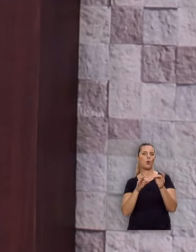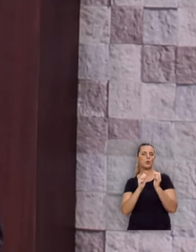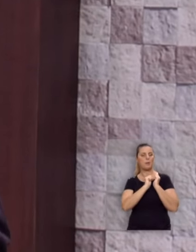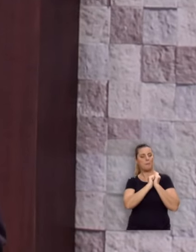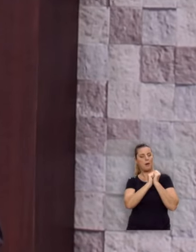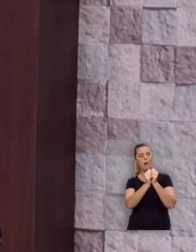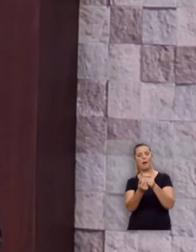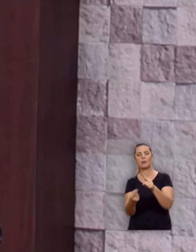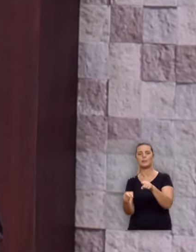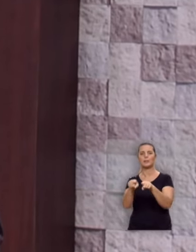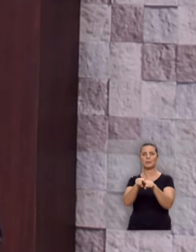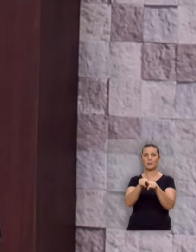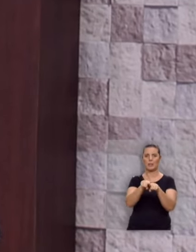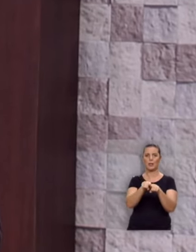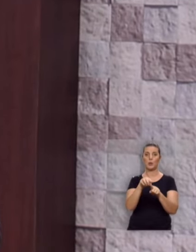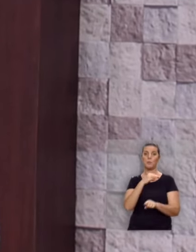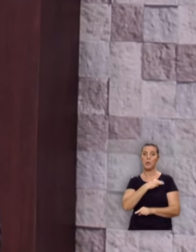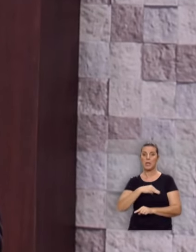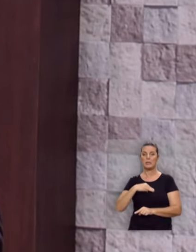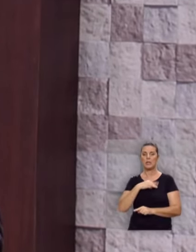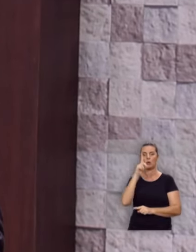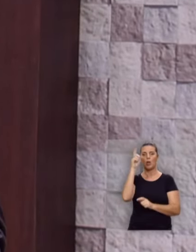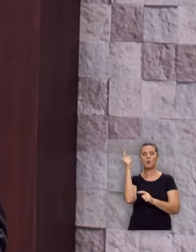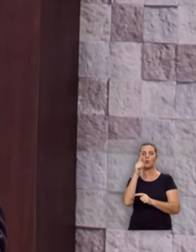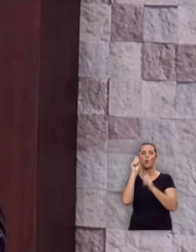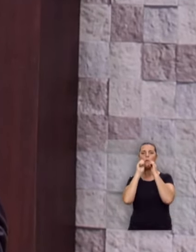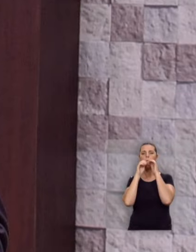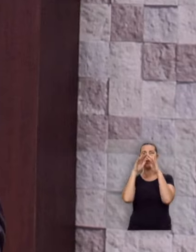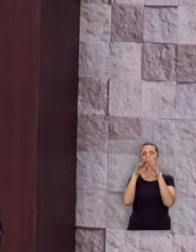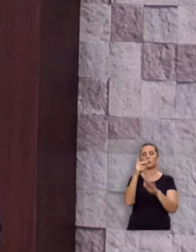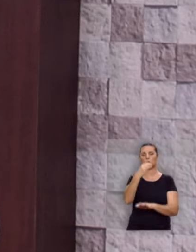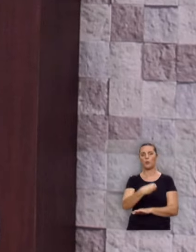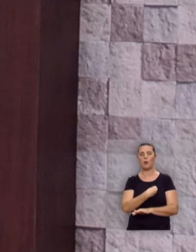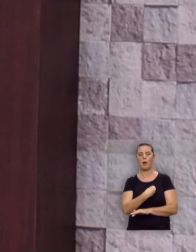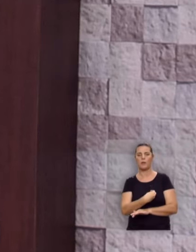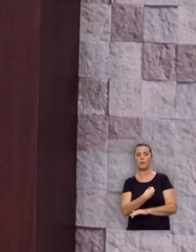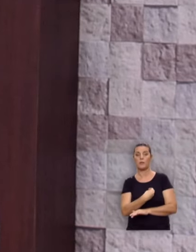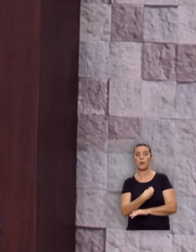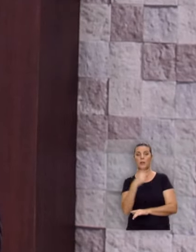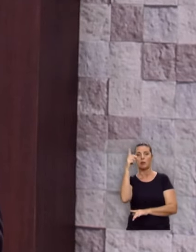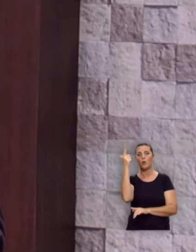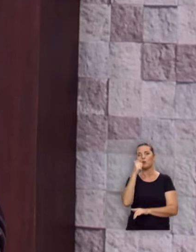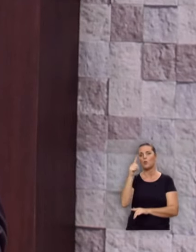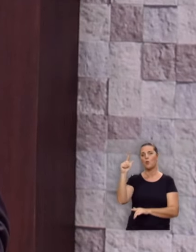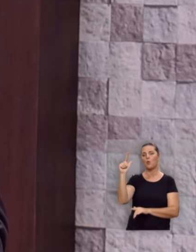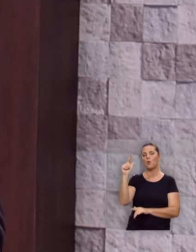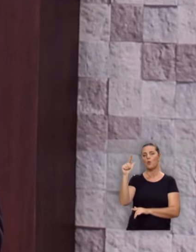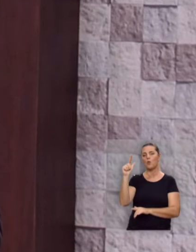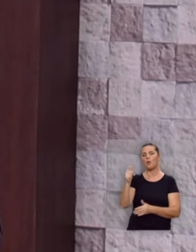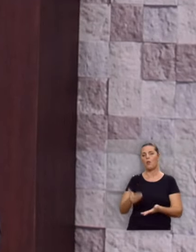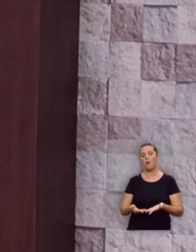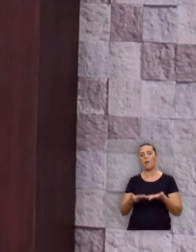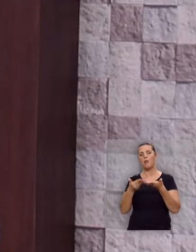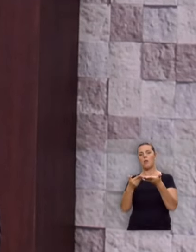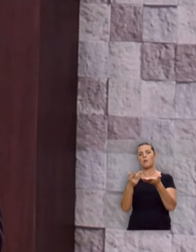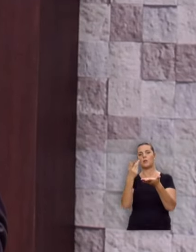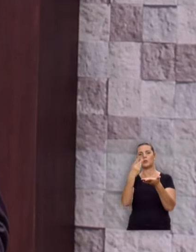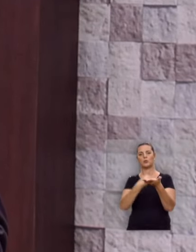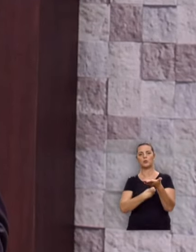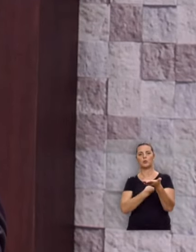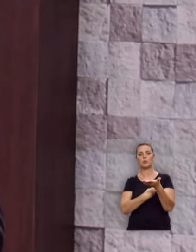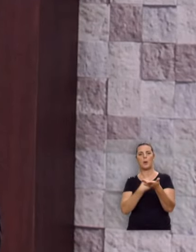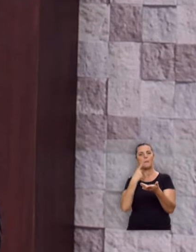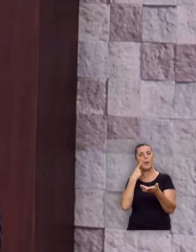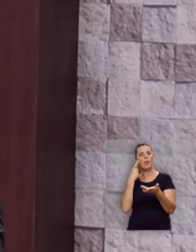um parceiro em missão. Que Deus continue abençoando a sua vida, que Deus continue levando você